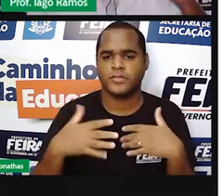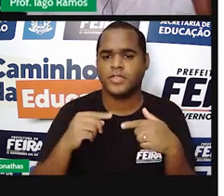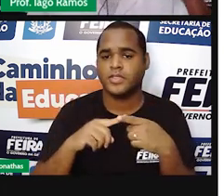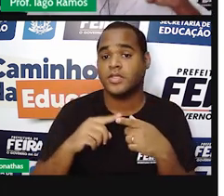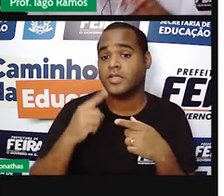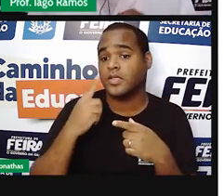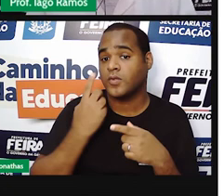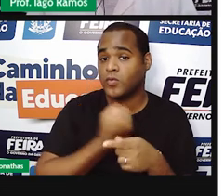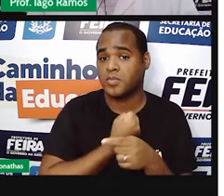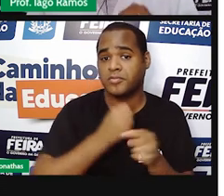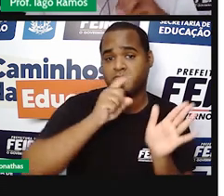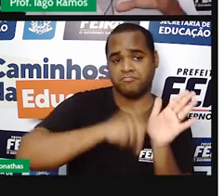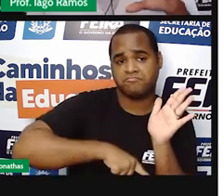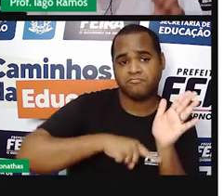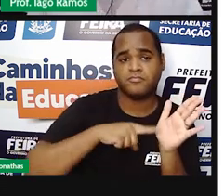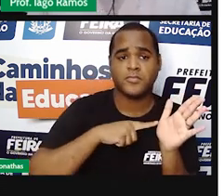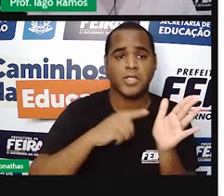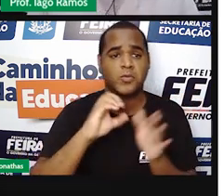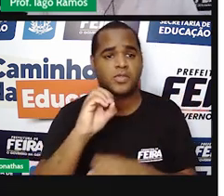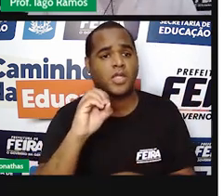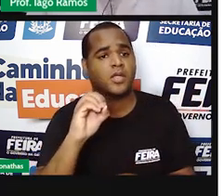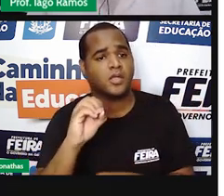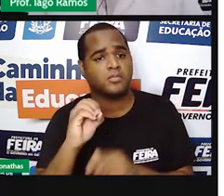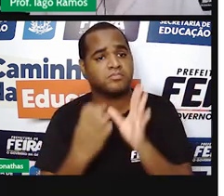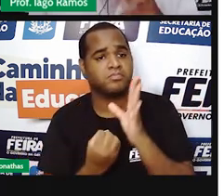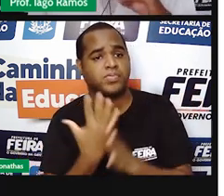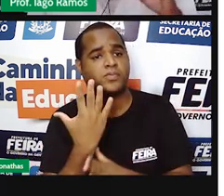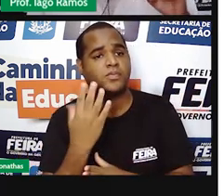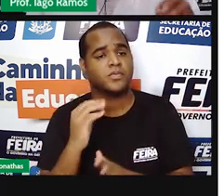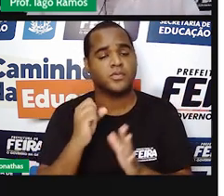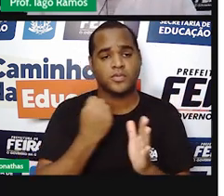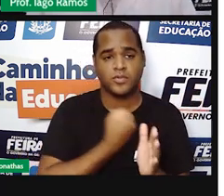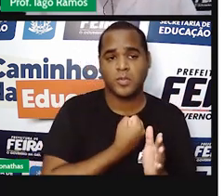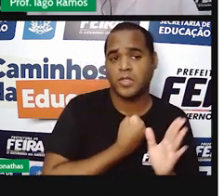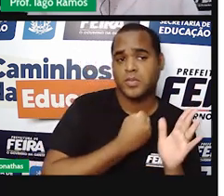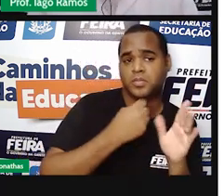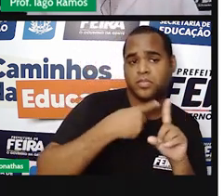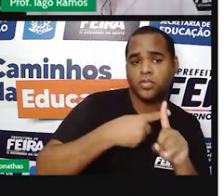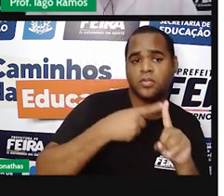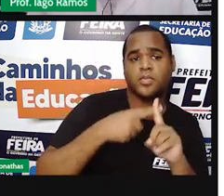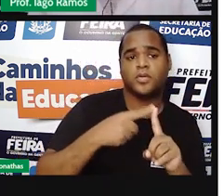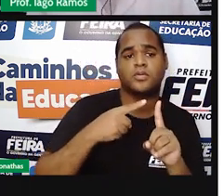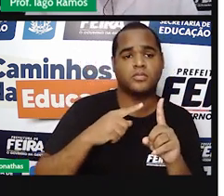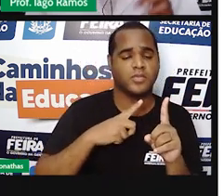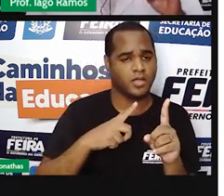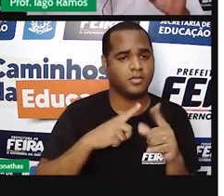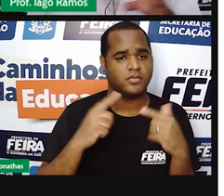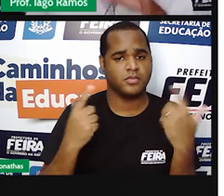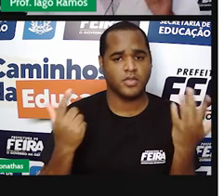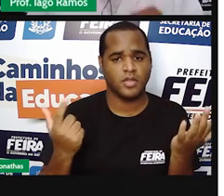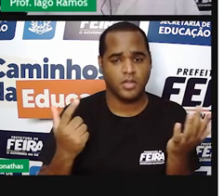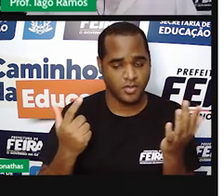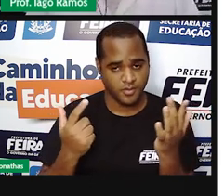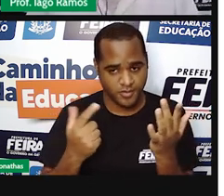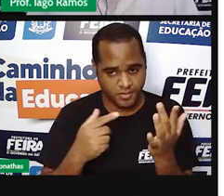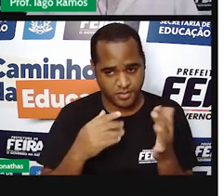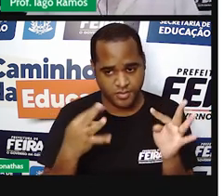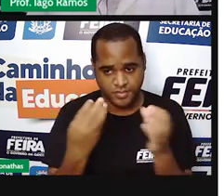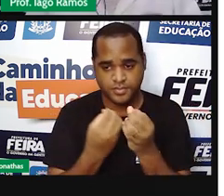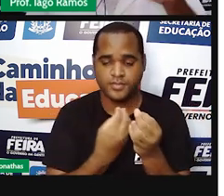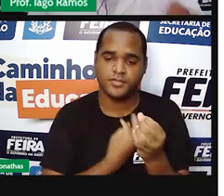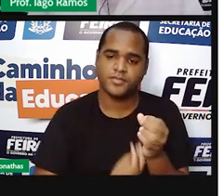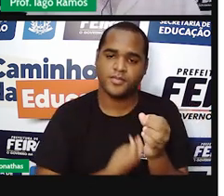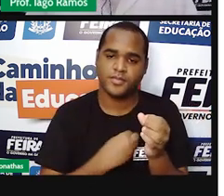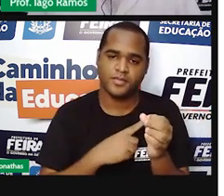apareceu ali um número negativo, apareceu ali o zero, apareceu ali número positivo. negativo, né? São números inteiros.